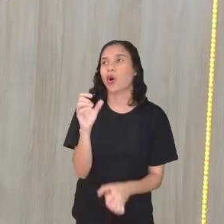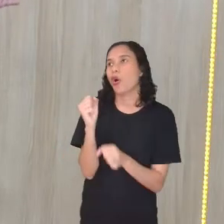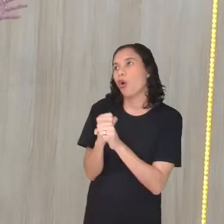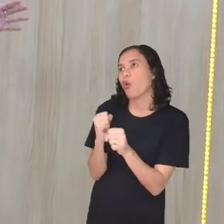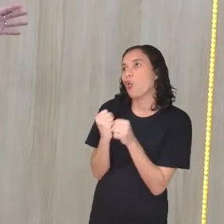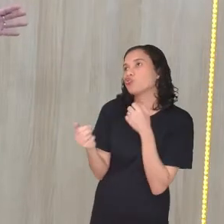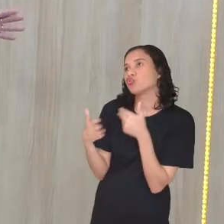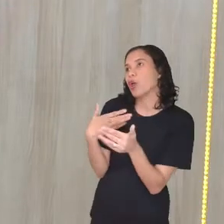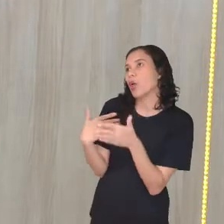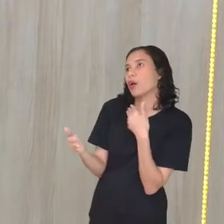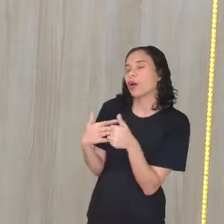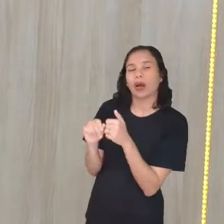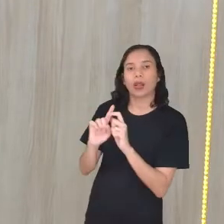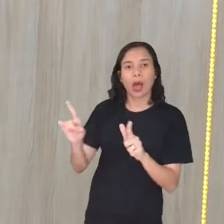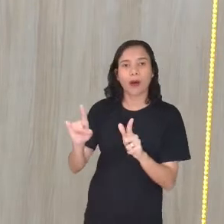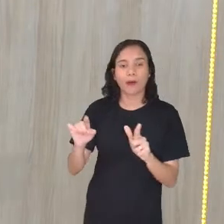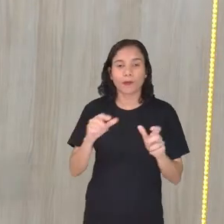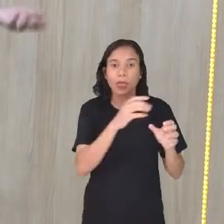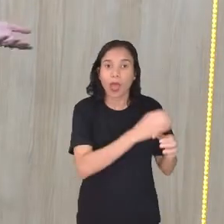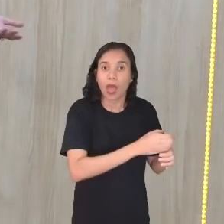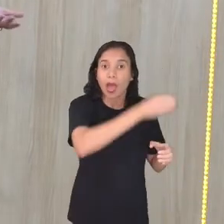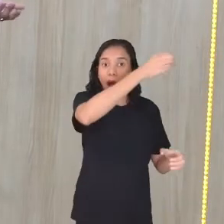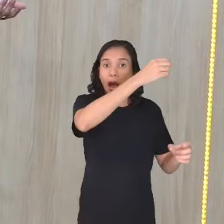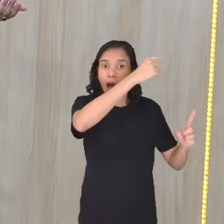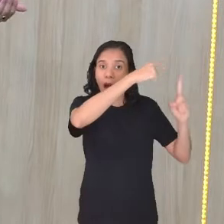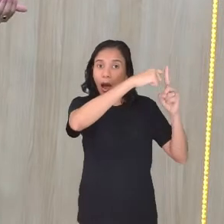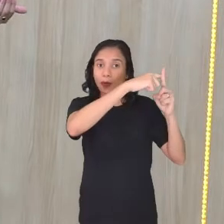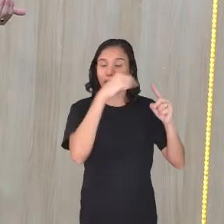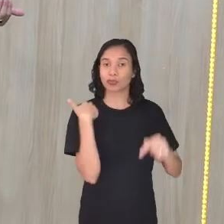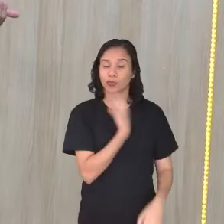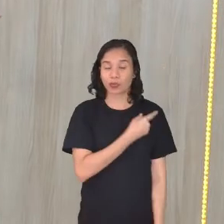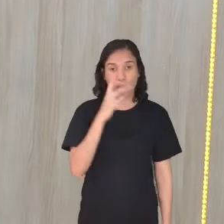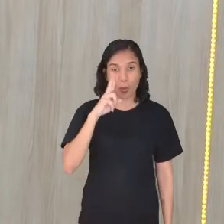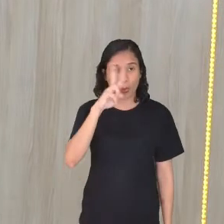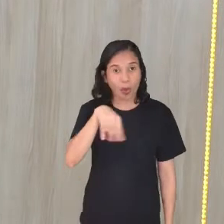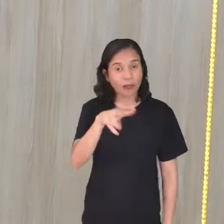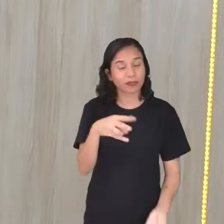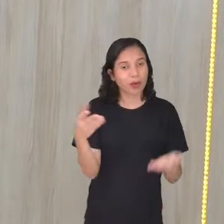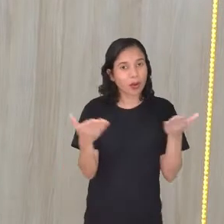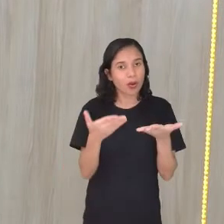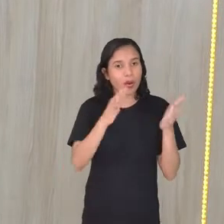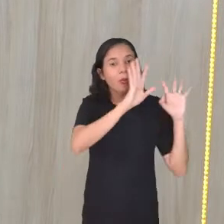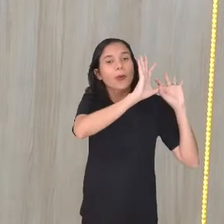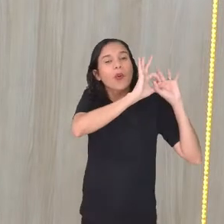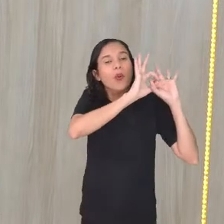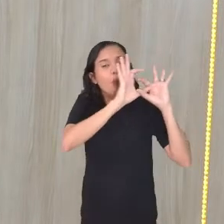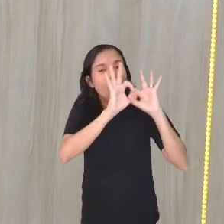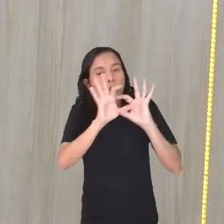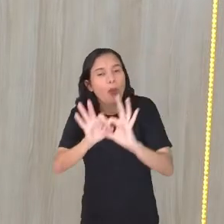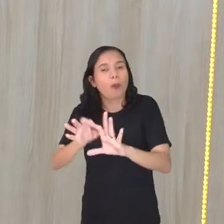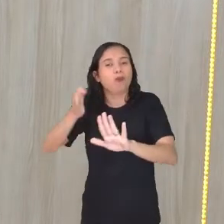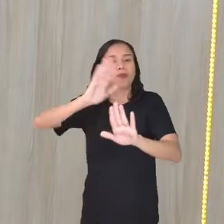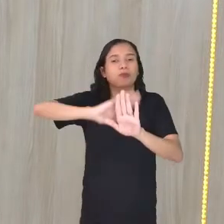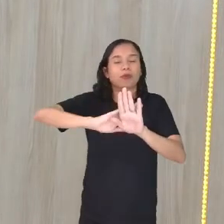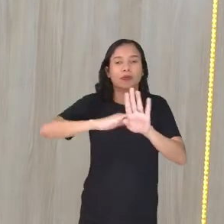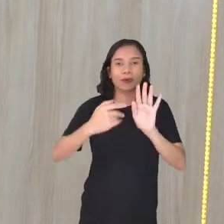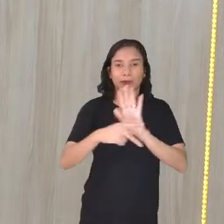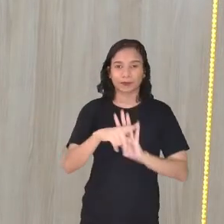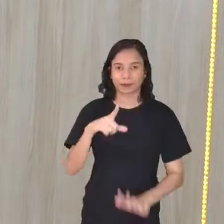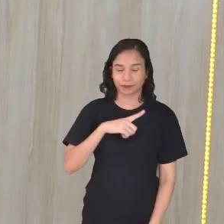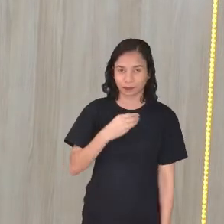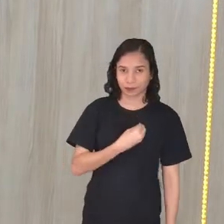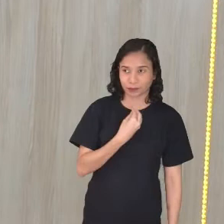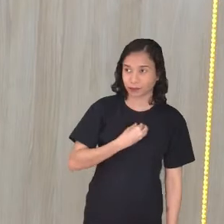aleatória. A Cruz do Patrão que a gente acabou de ver, né? Olha, tem todo um contexto ali que existia na época.